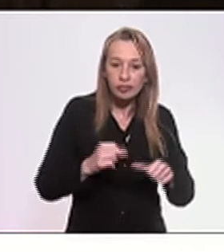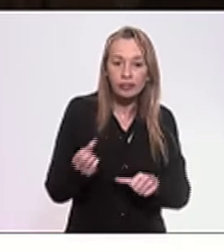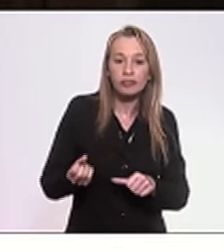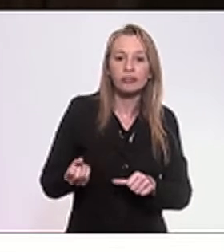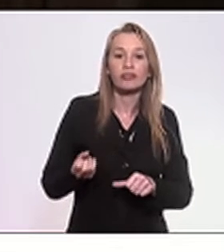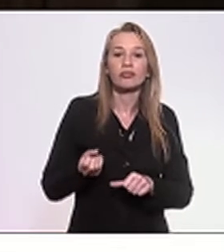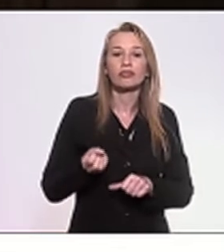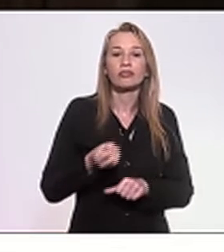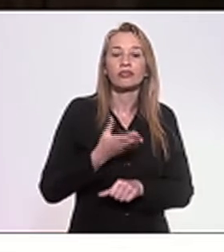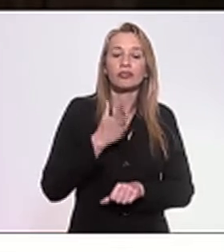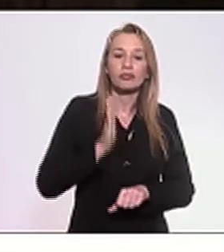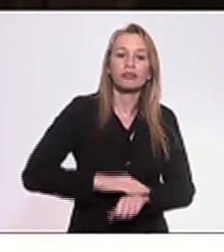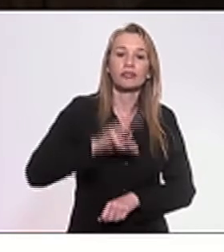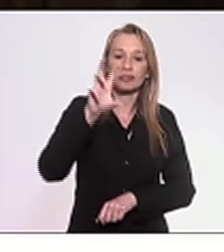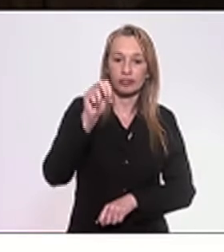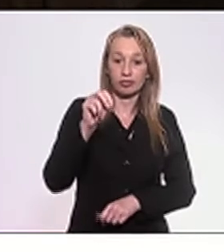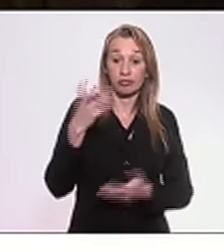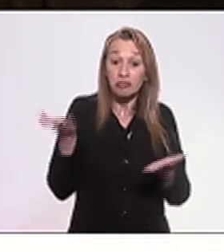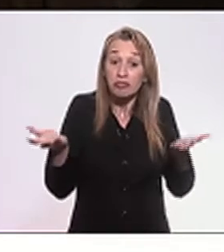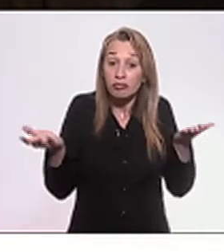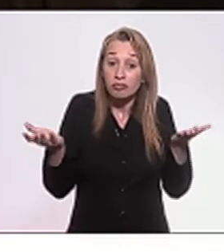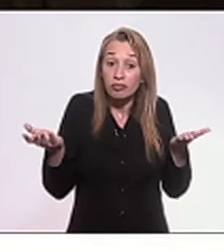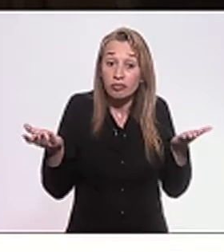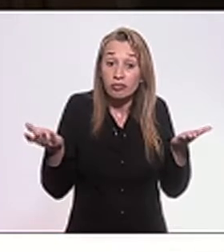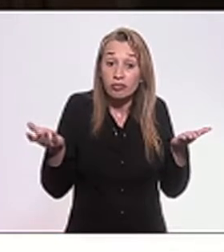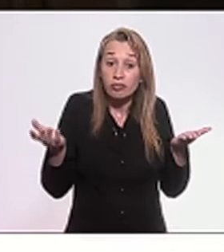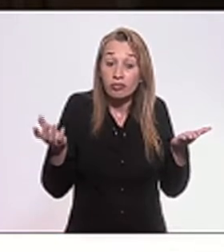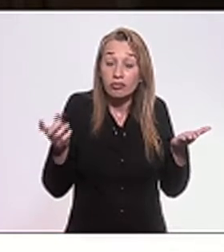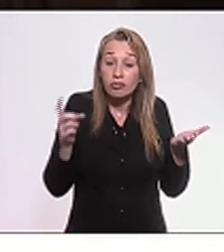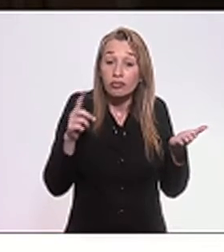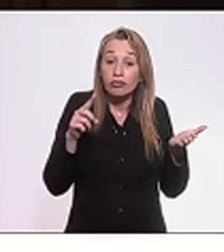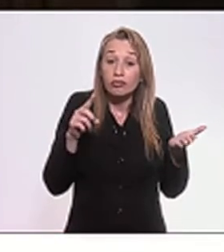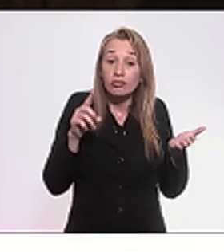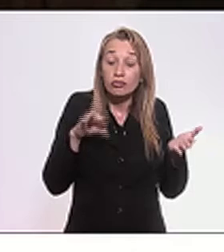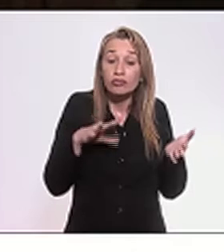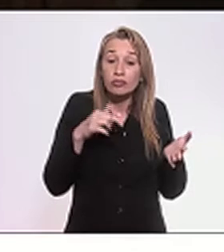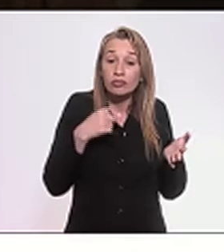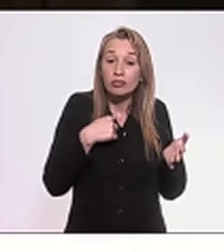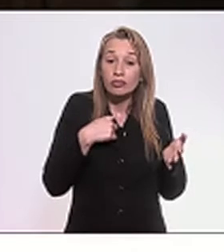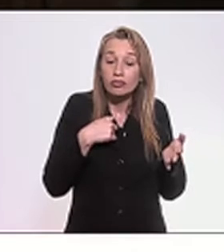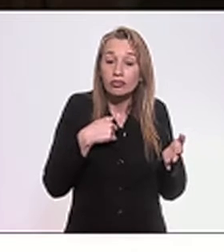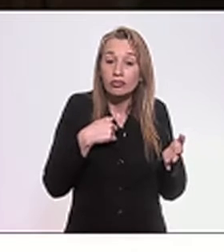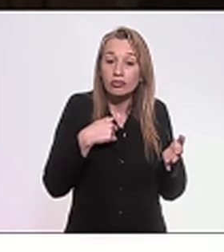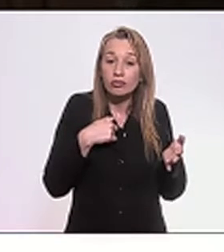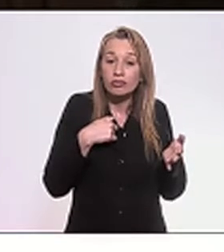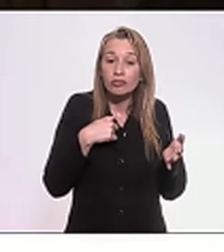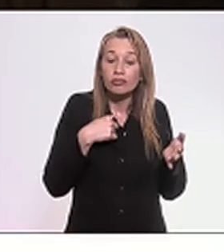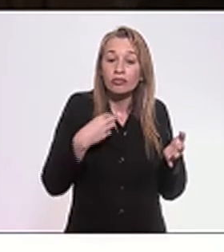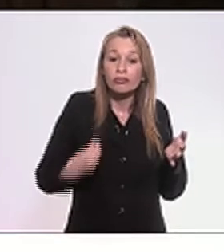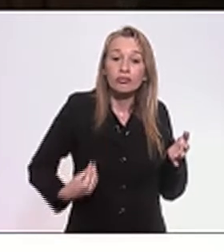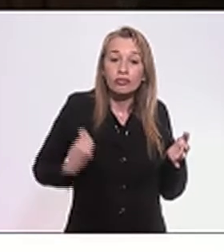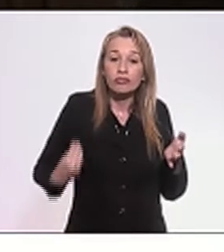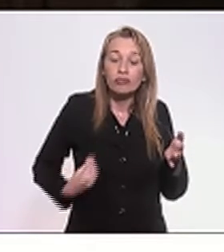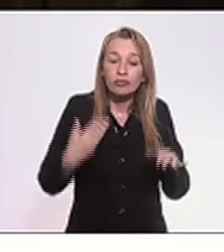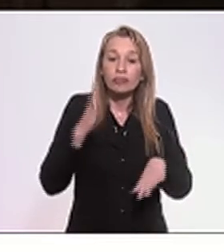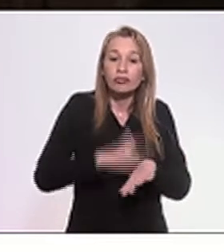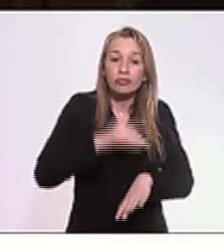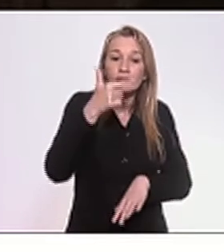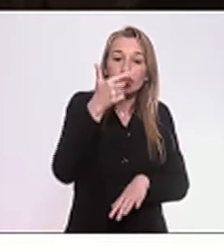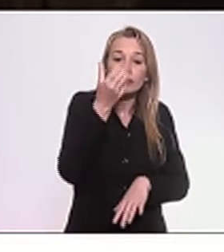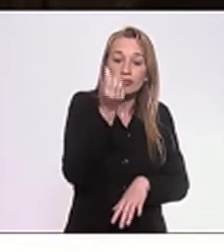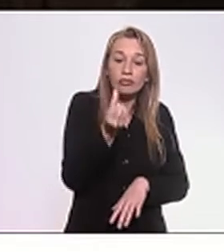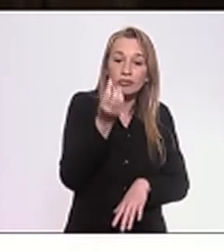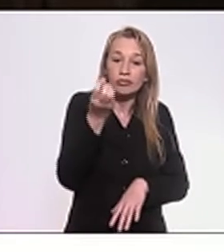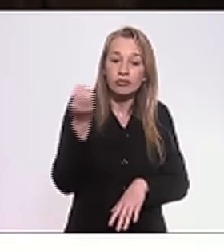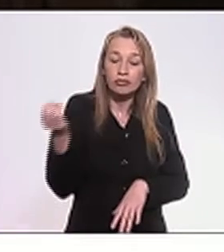por mais 50. Só se eu fosse Matusalém, se eu vivesse mais de 600